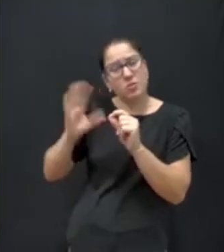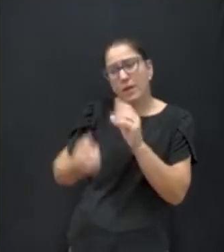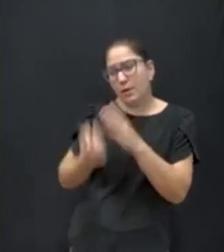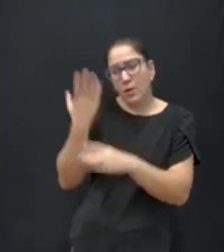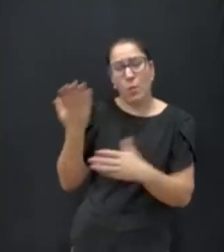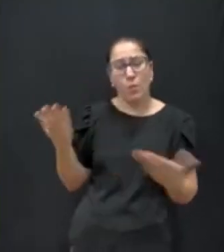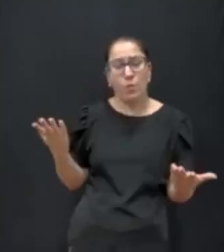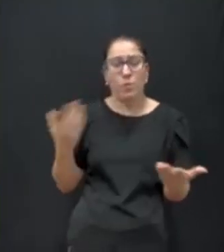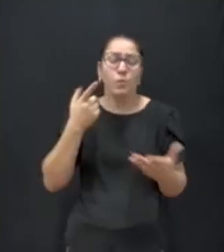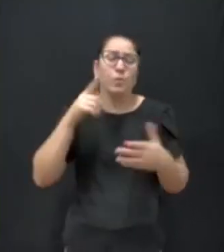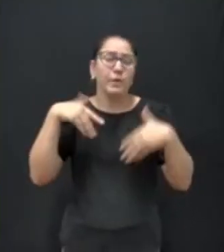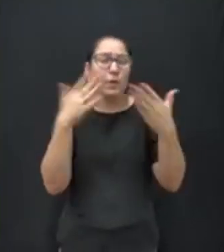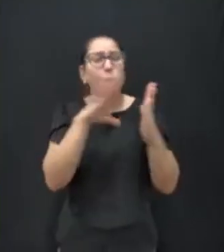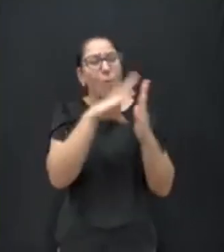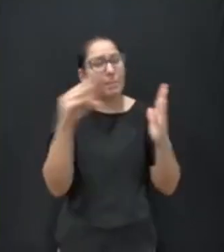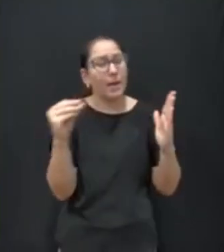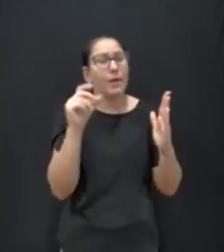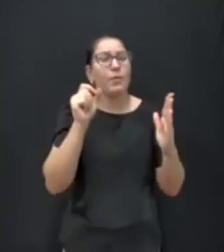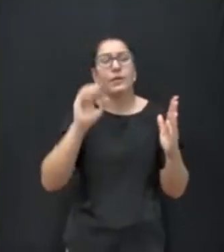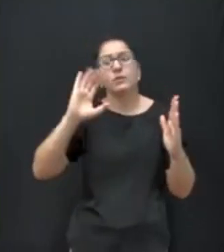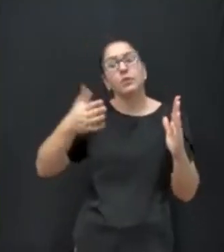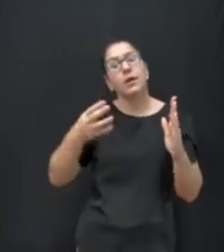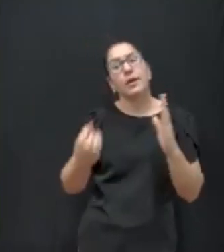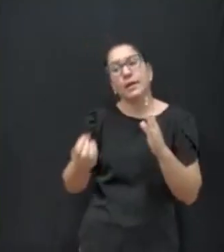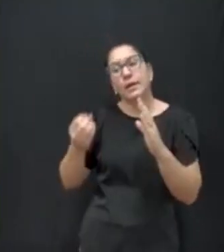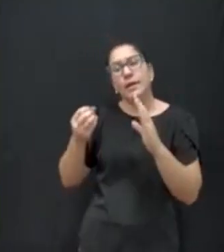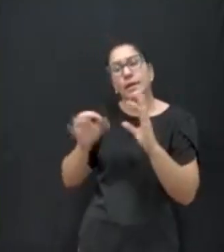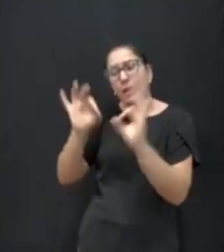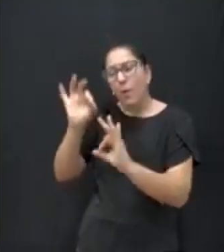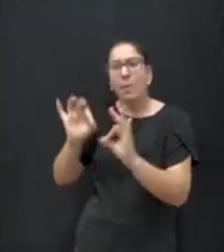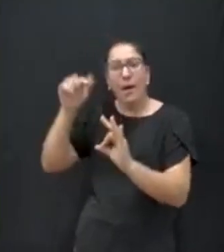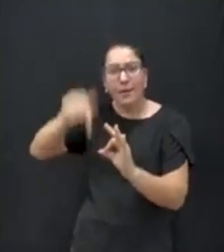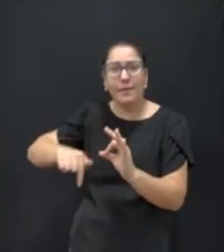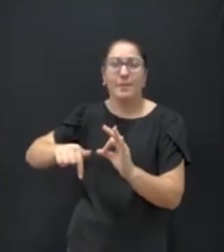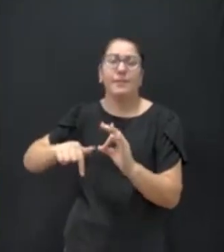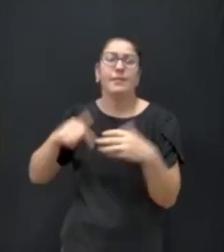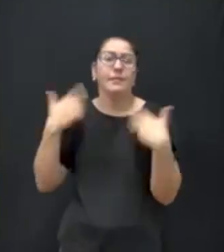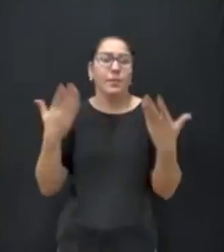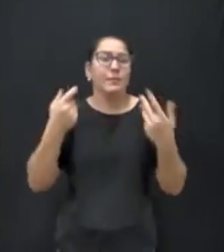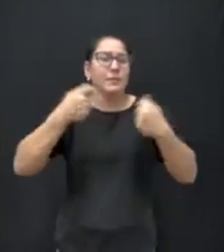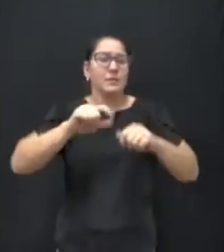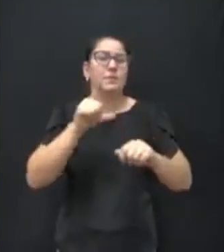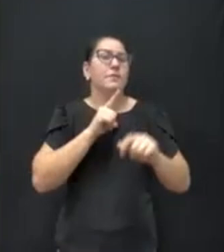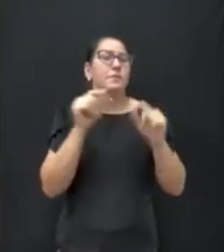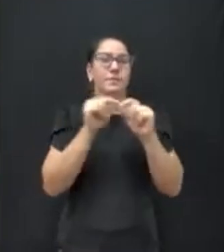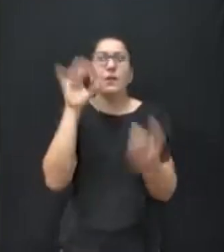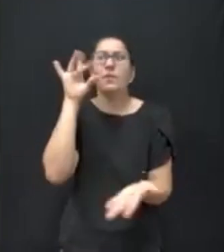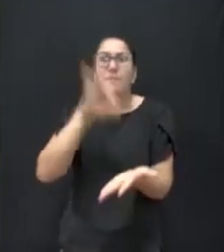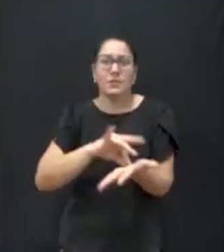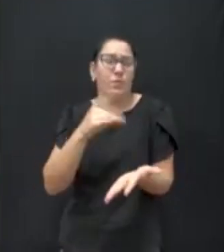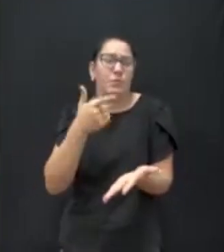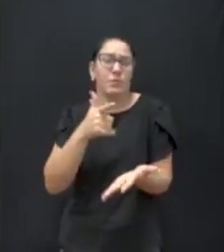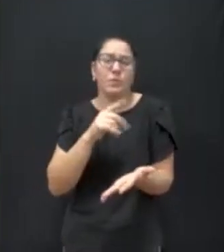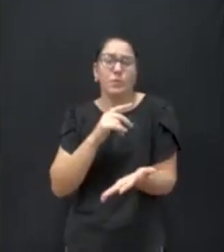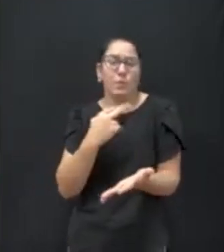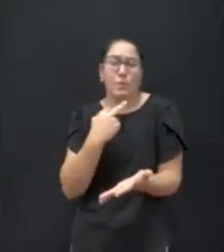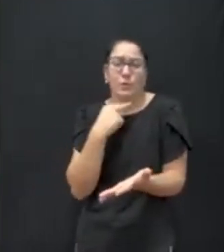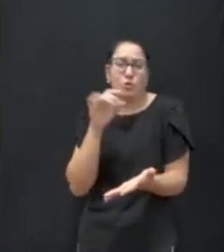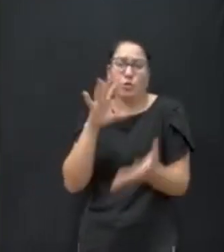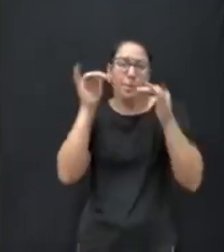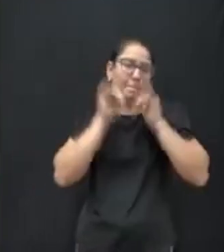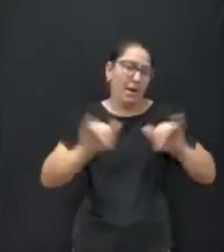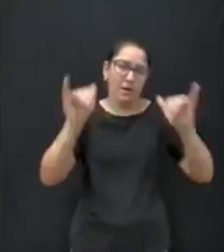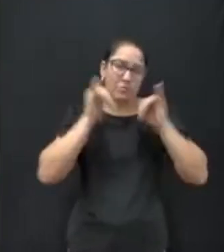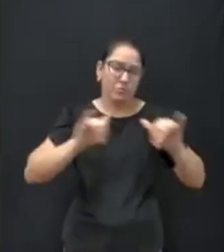Então você tem que copiar o que é bom e implementar aqui. Agora, tem que ser realidade. Não pode ser só marketing.